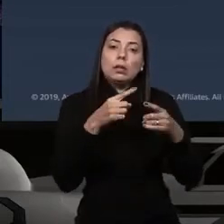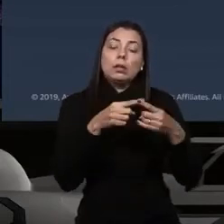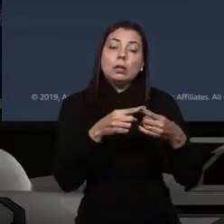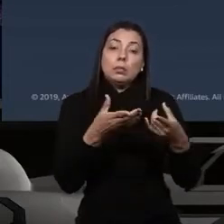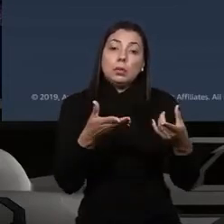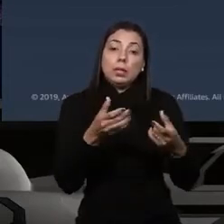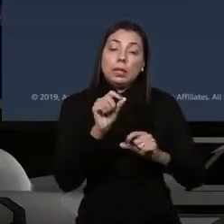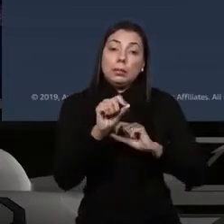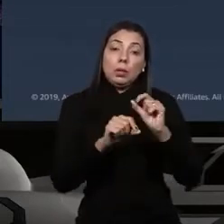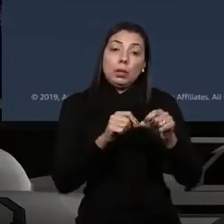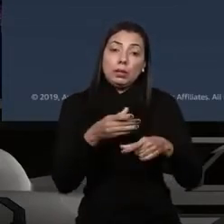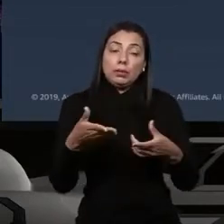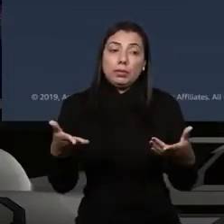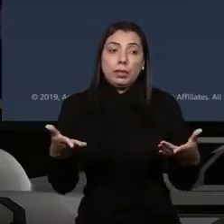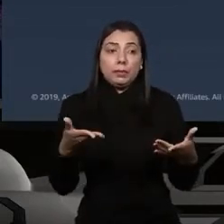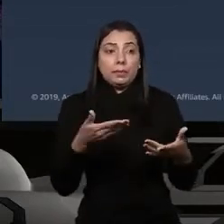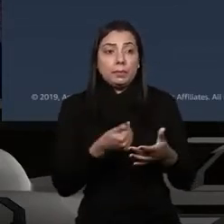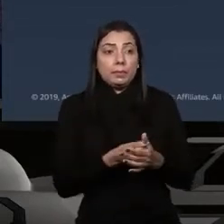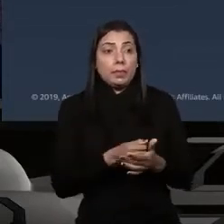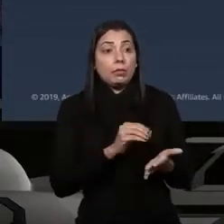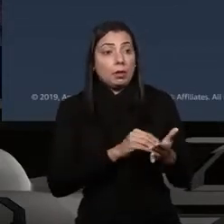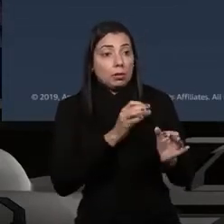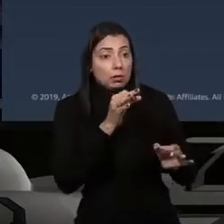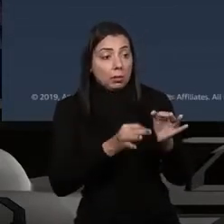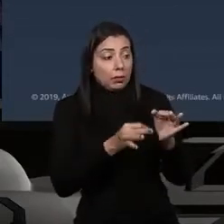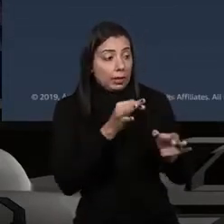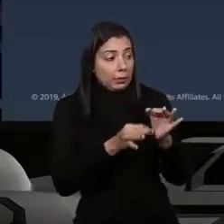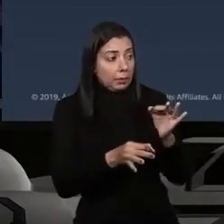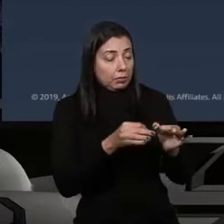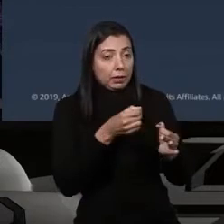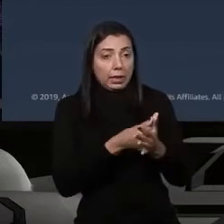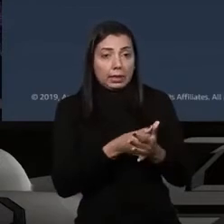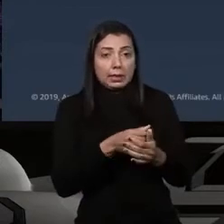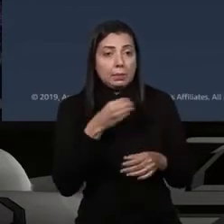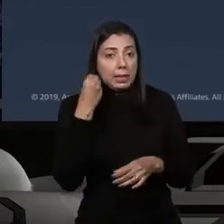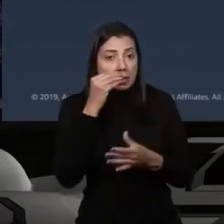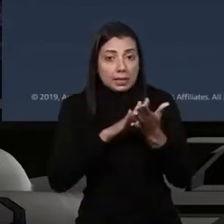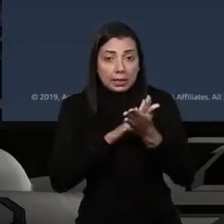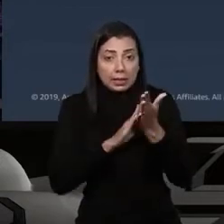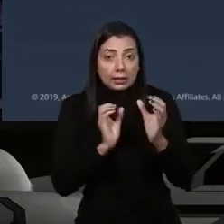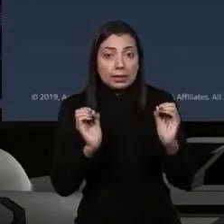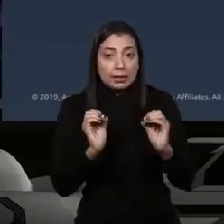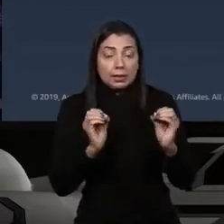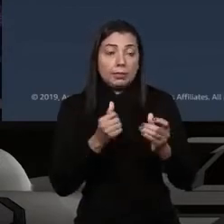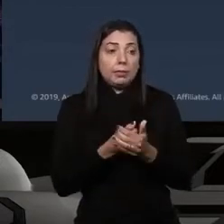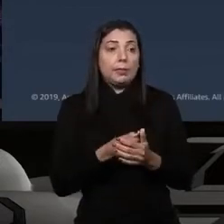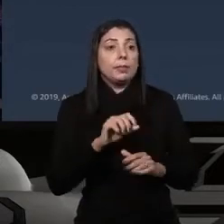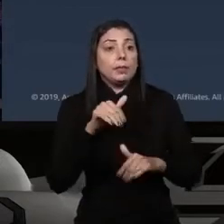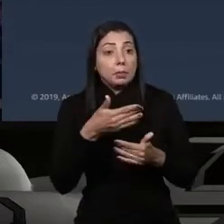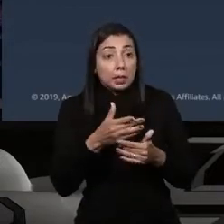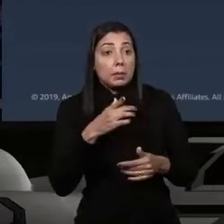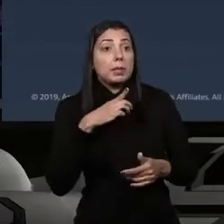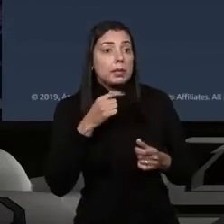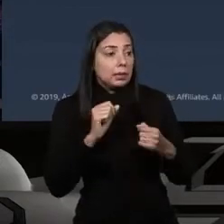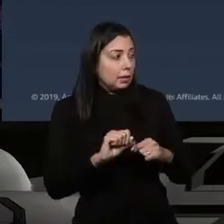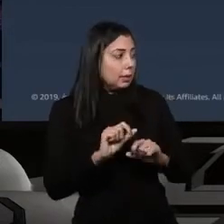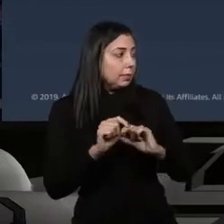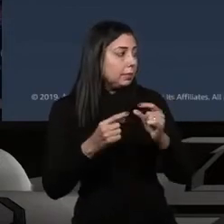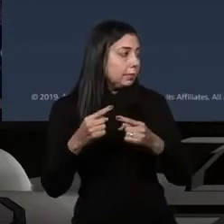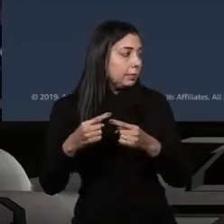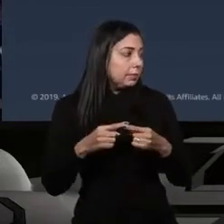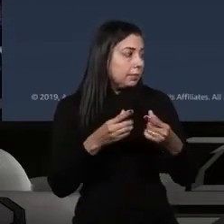justiça tardia é injustiça. E esse traz o exemplo, né? A gente precisa de ter uma